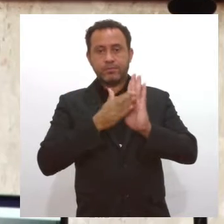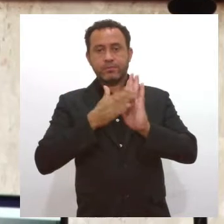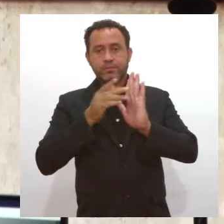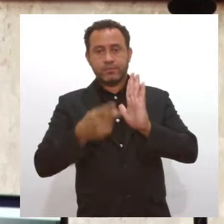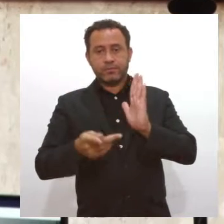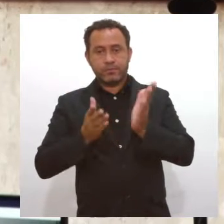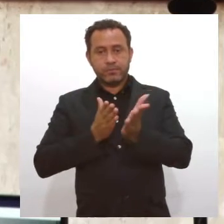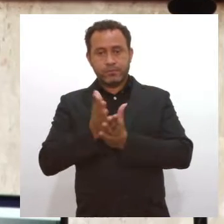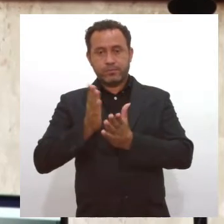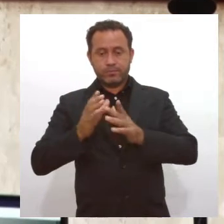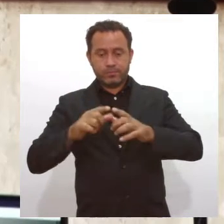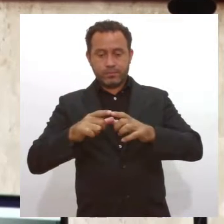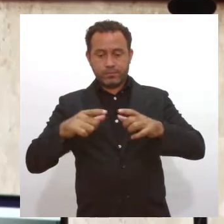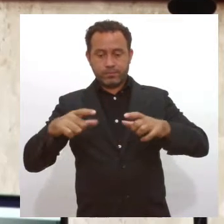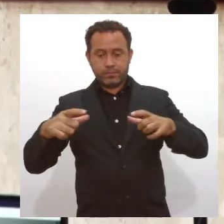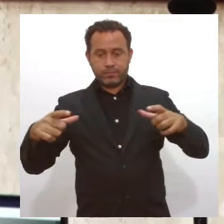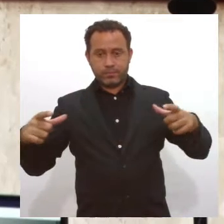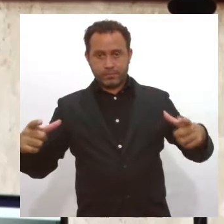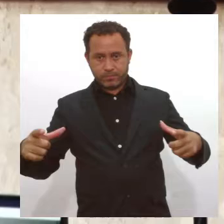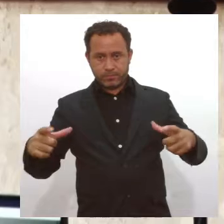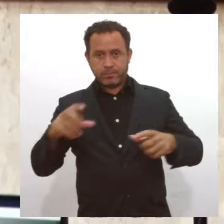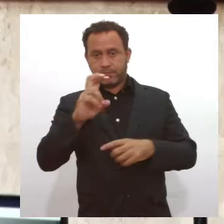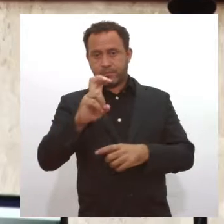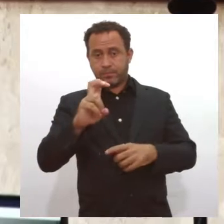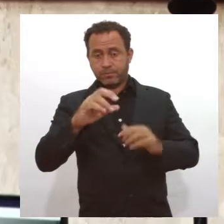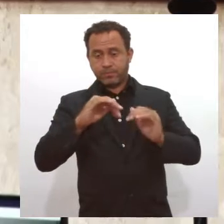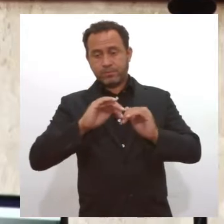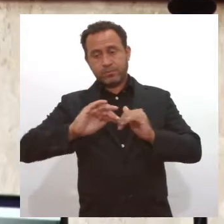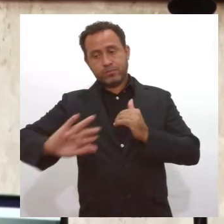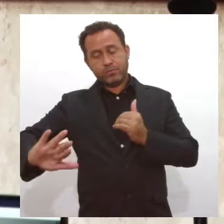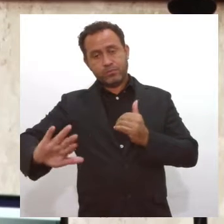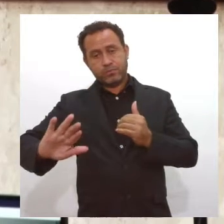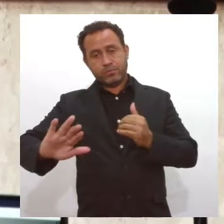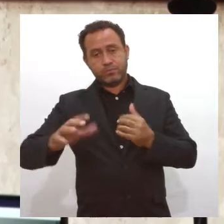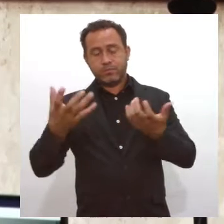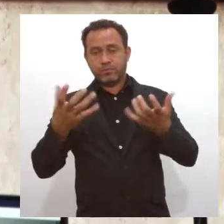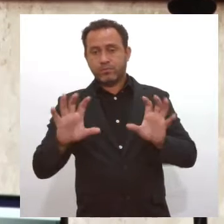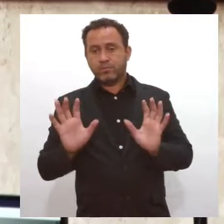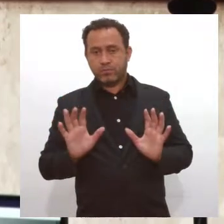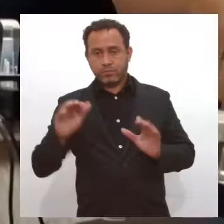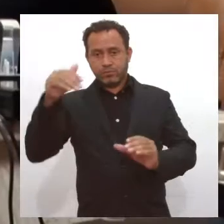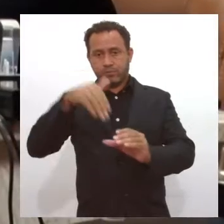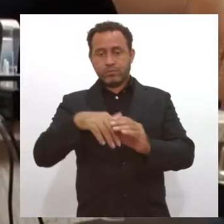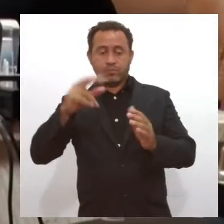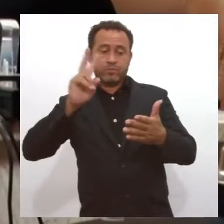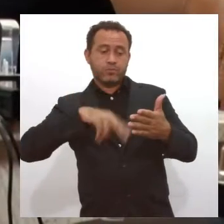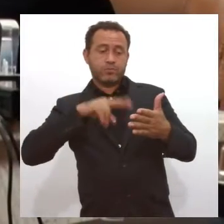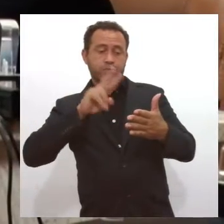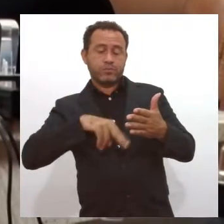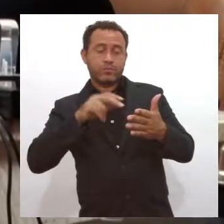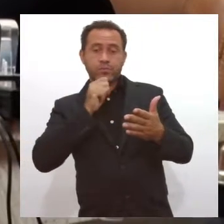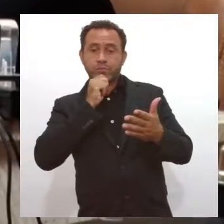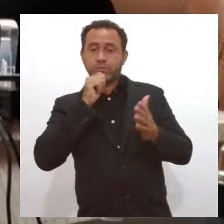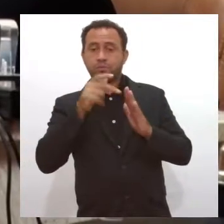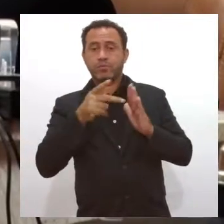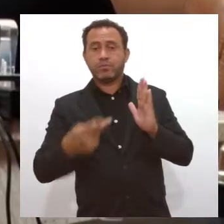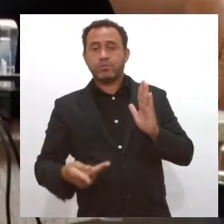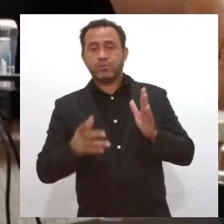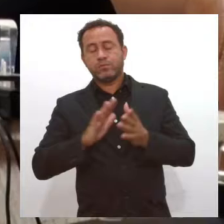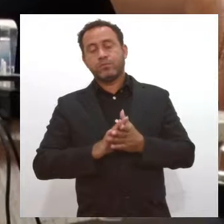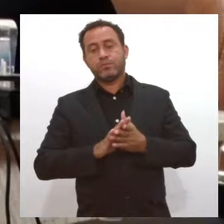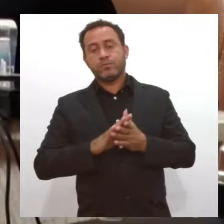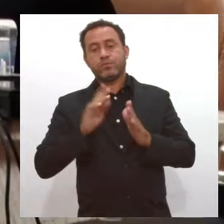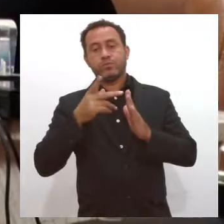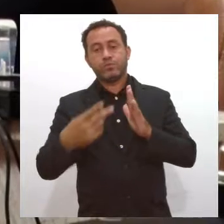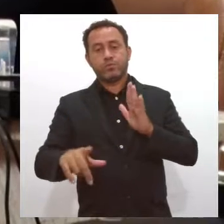aprovada por maioria, mas contou com cinco abstenções de deputados que alegaram não ter tido tempo hábil para analisar o projeto. O